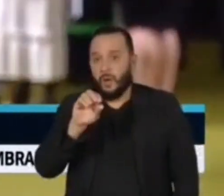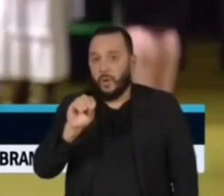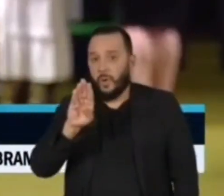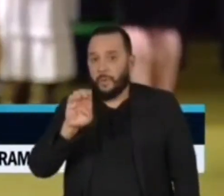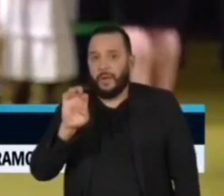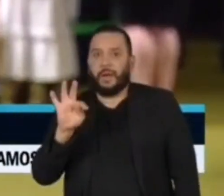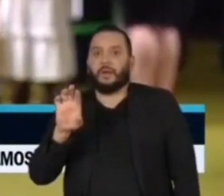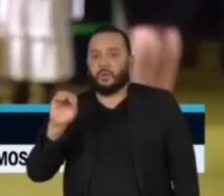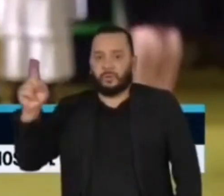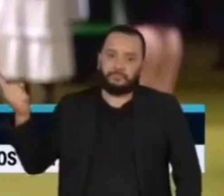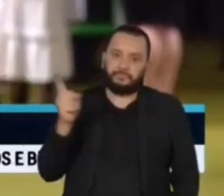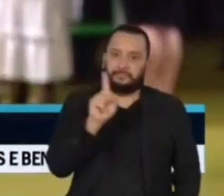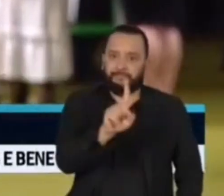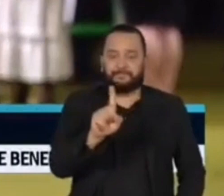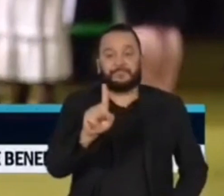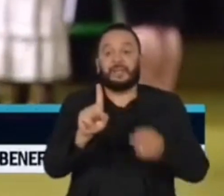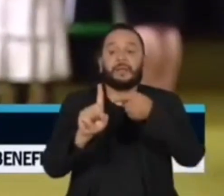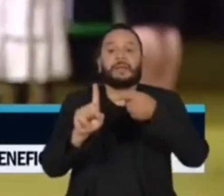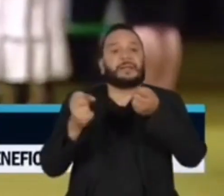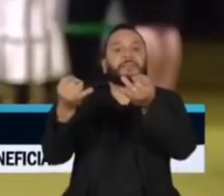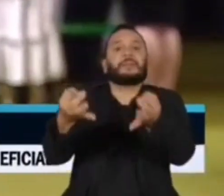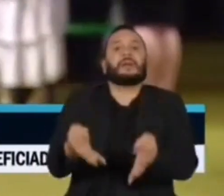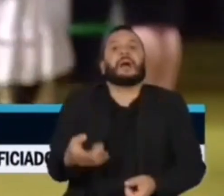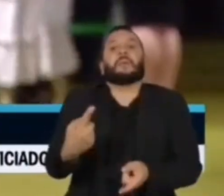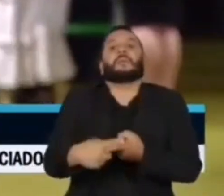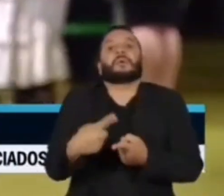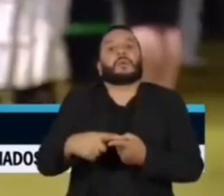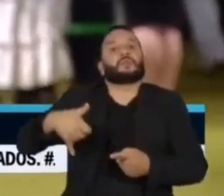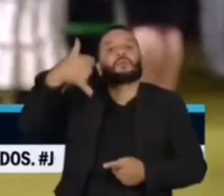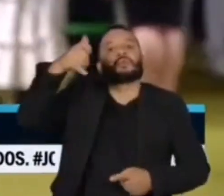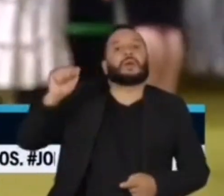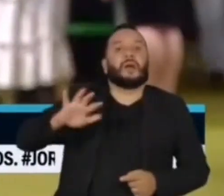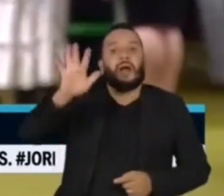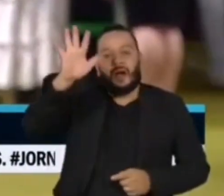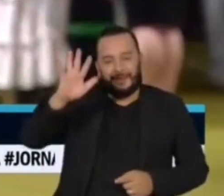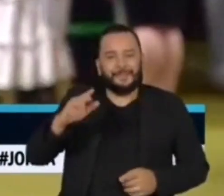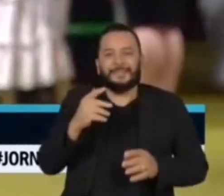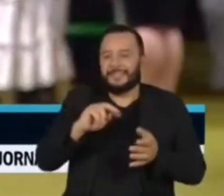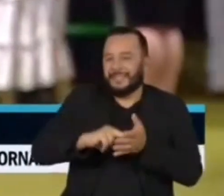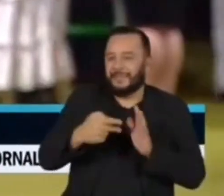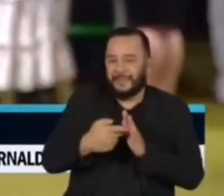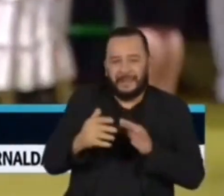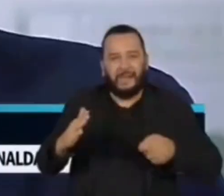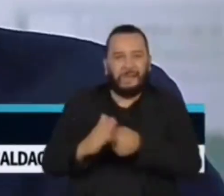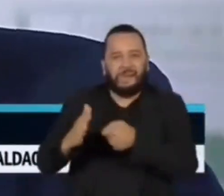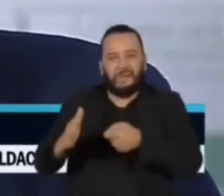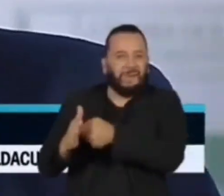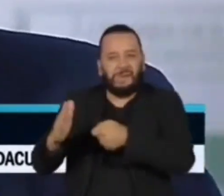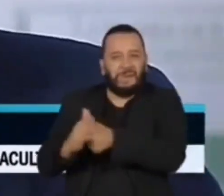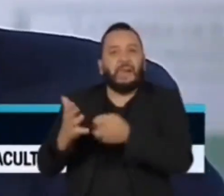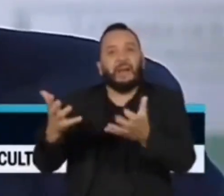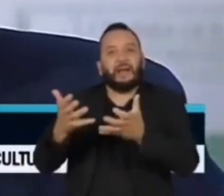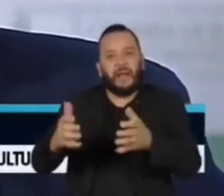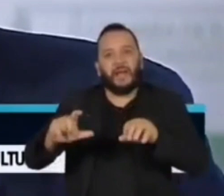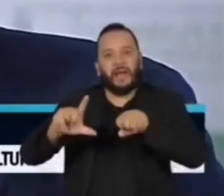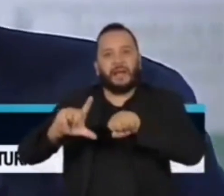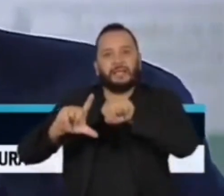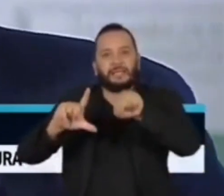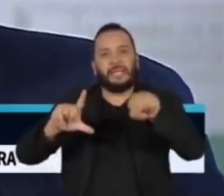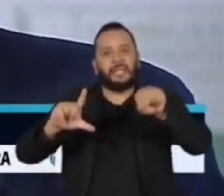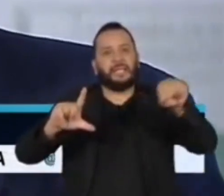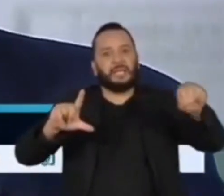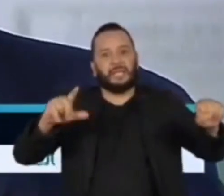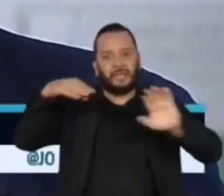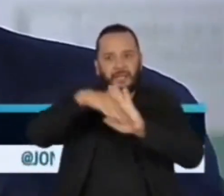depor no plenário da Câmara. É uma tentativa de pressionar a queda da taxa selic. É evidente que essa